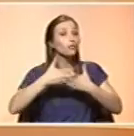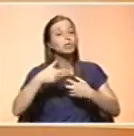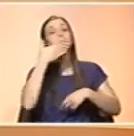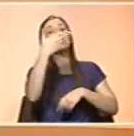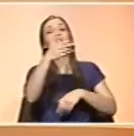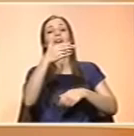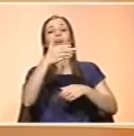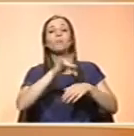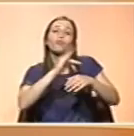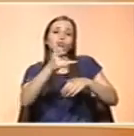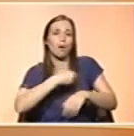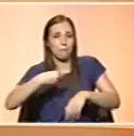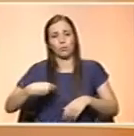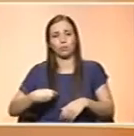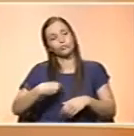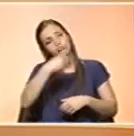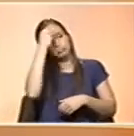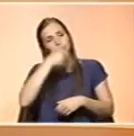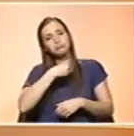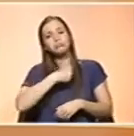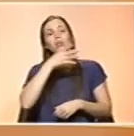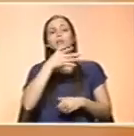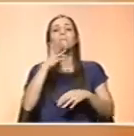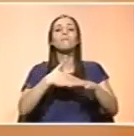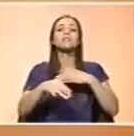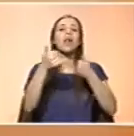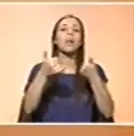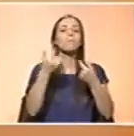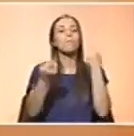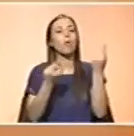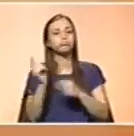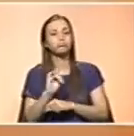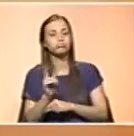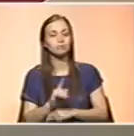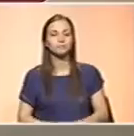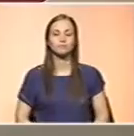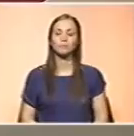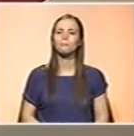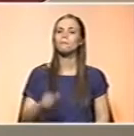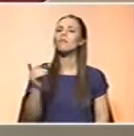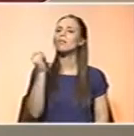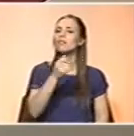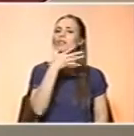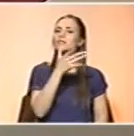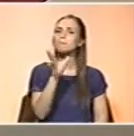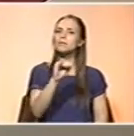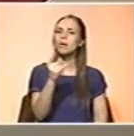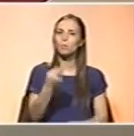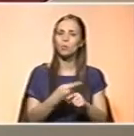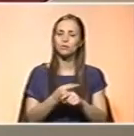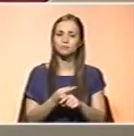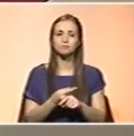profissionais que na área dirão se é necessário fazer alguma coisa ou não. Francisco, quer acrescentar alguma coisa também? Acrescentava só que